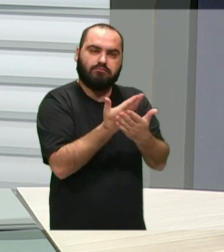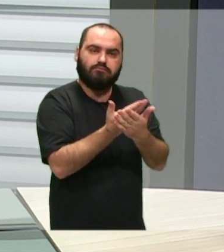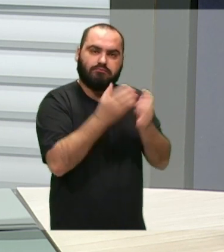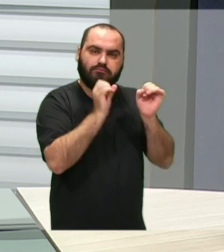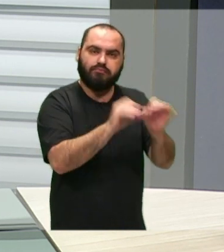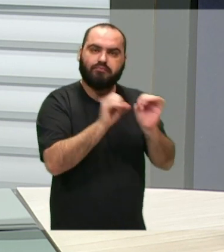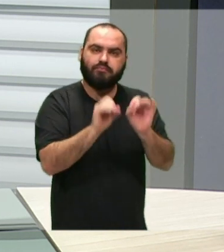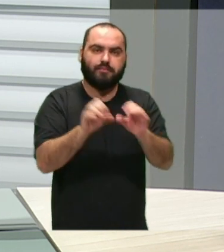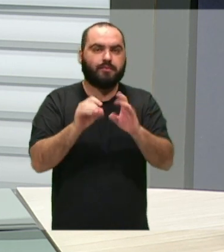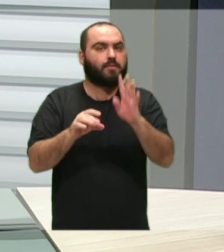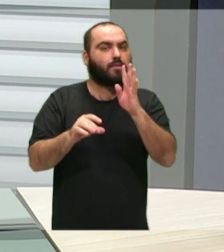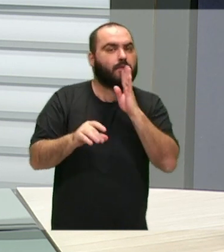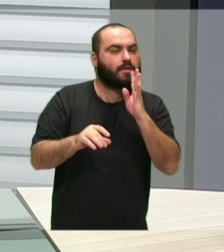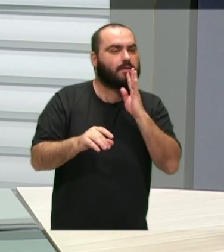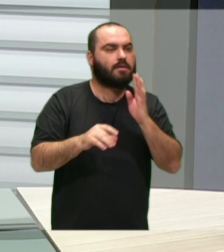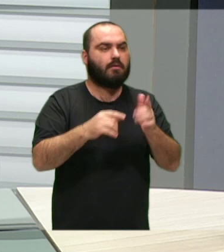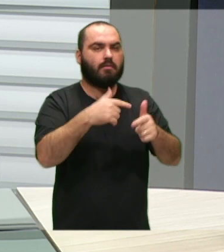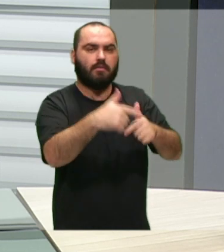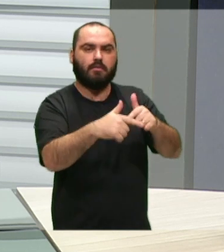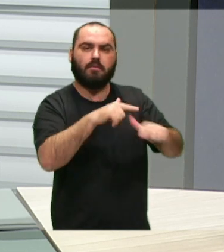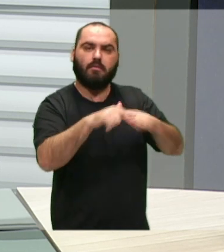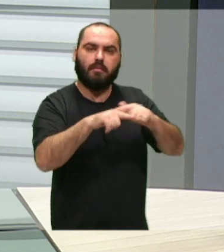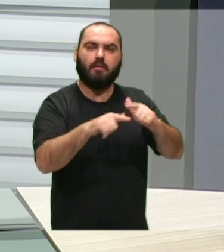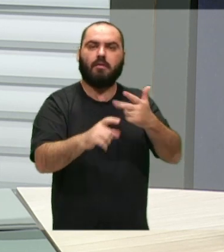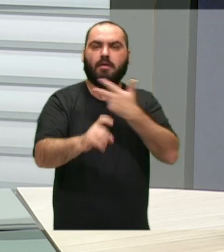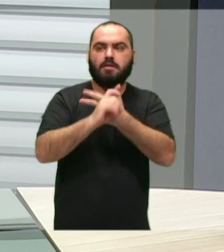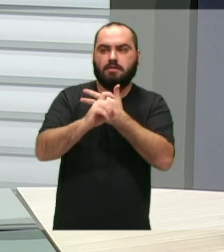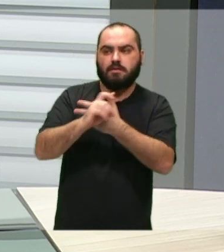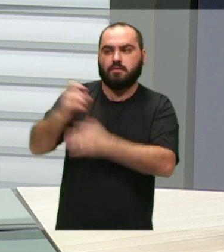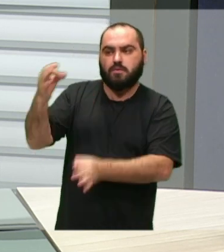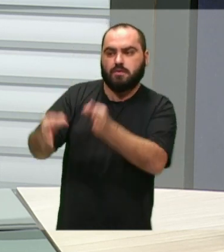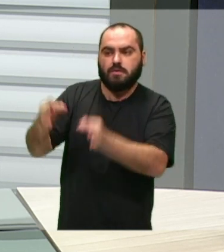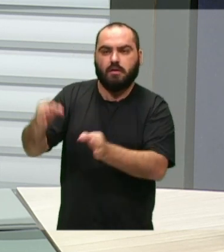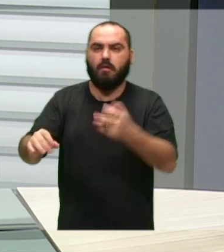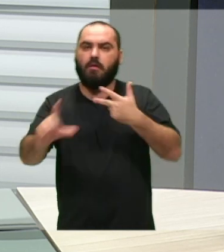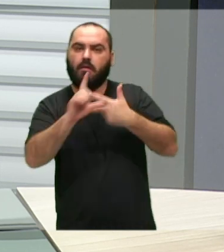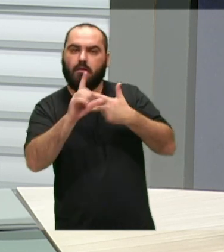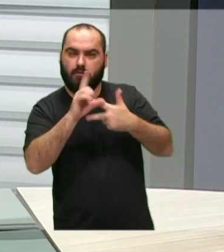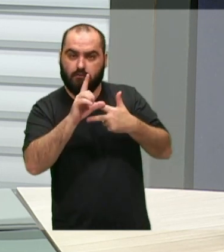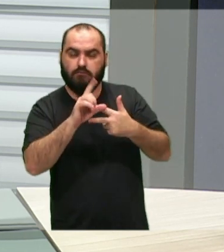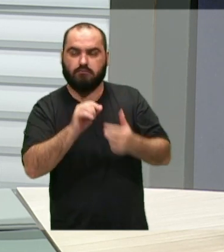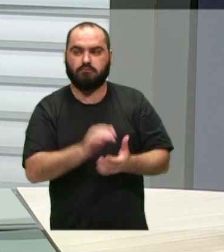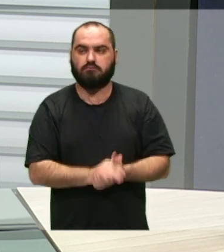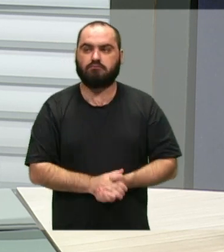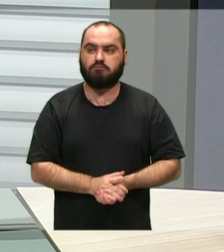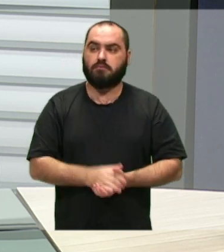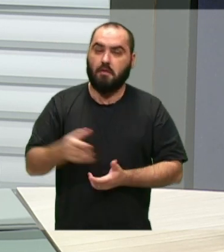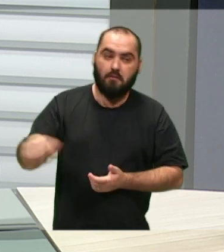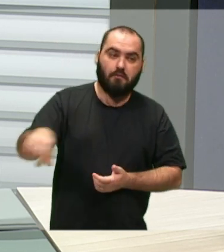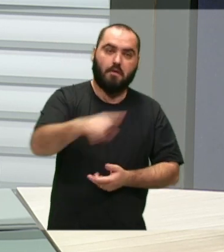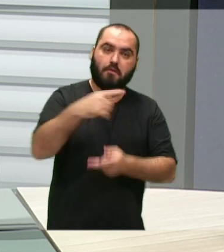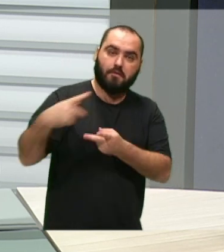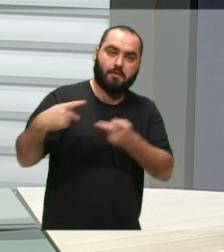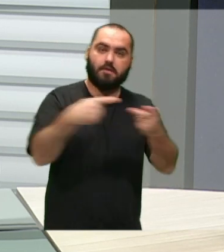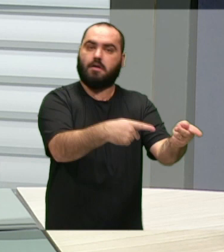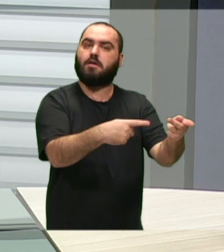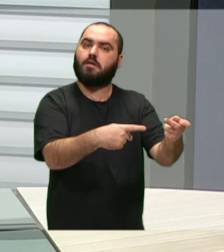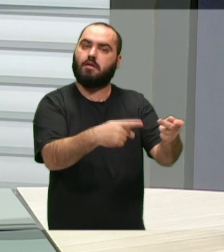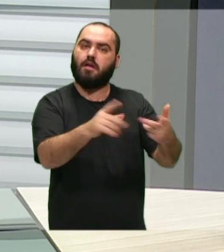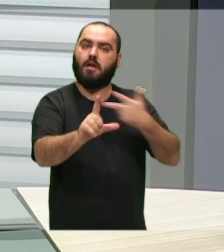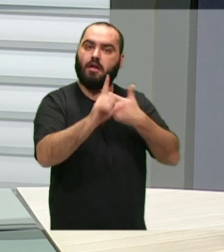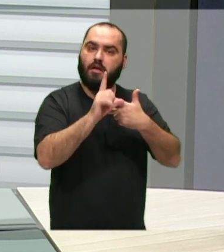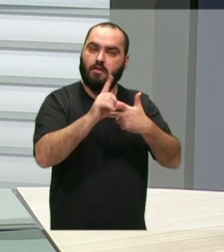definidos, conhecendo os poderes executivos, judiciários, legislativos, e recentemente visitaram tanto o legislativo quanto o judiciário,